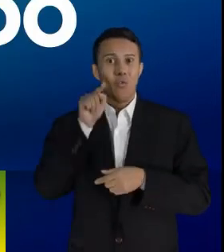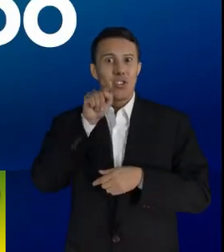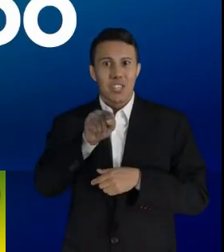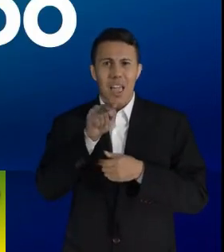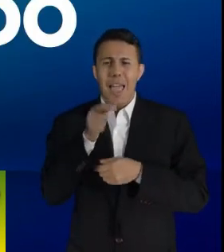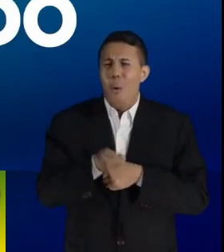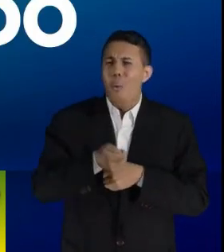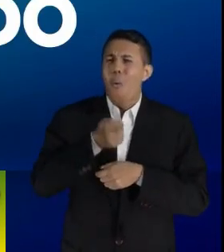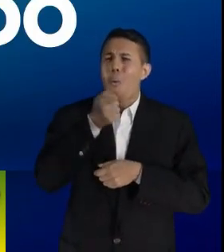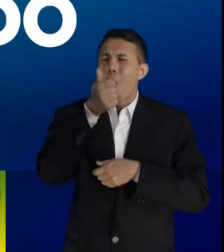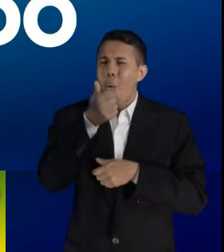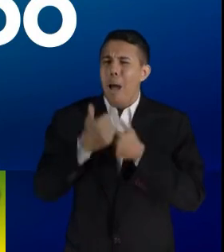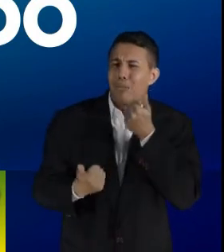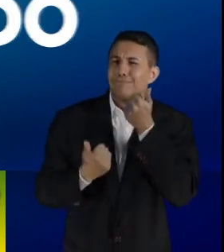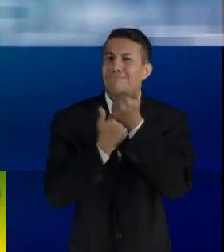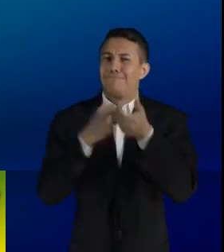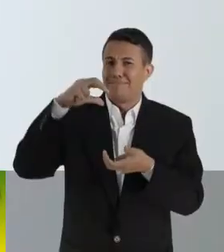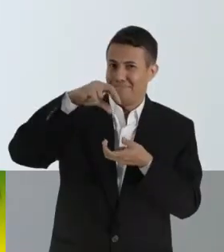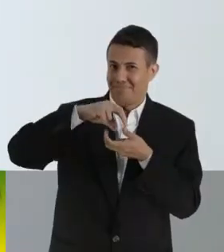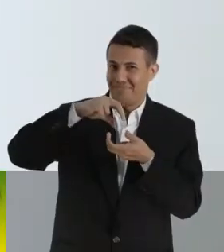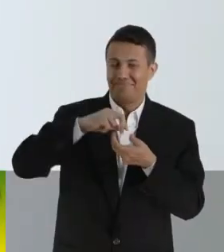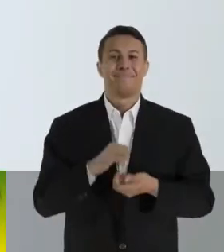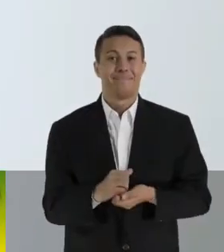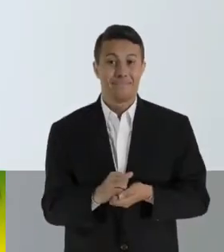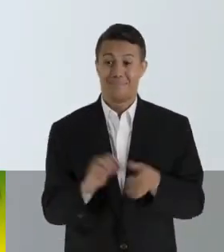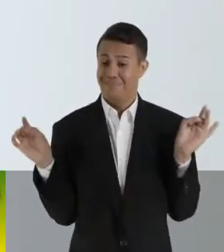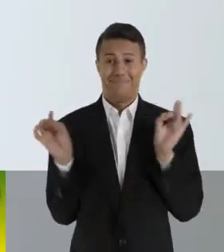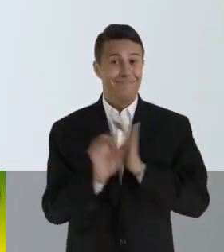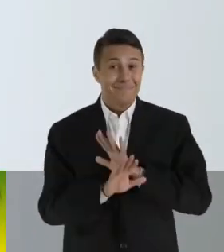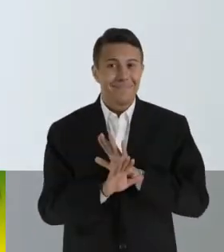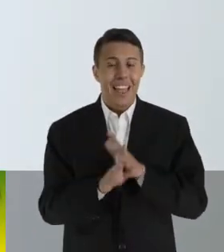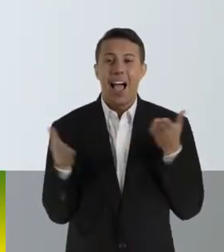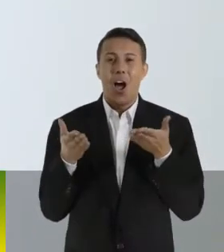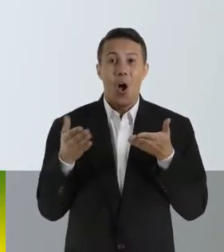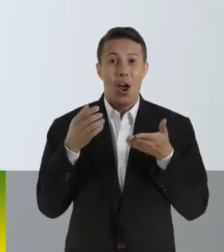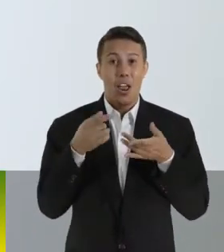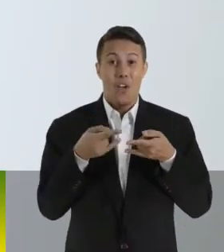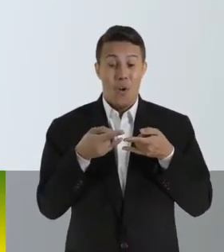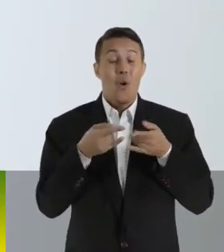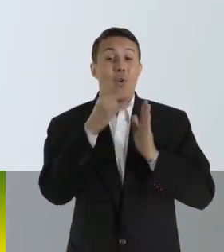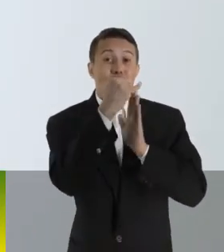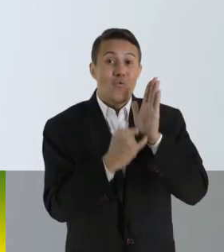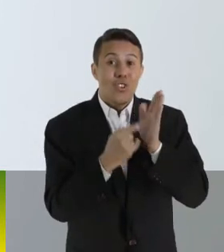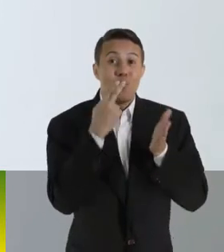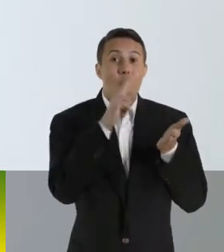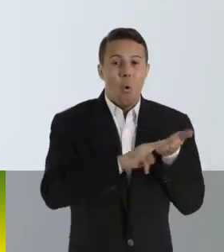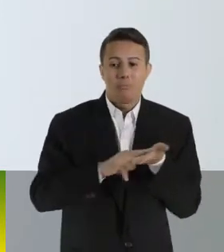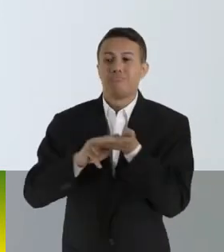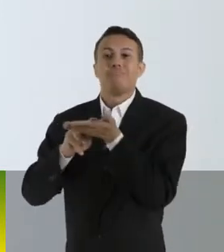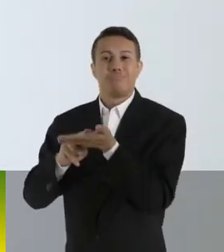a poucos passos de se tornar um aliado. Pronto! Agora é só levar a sua ficha até os correios